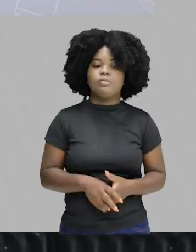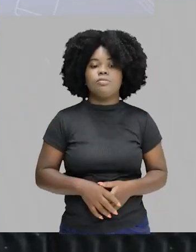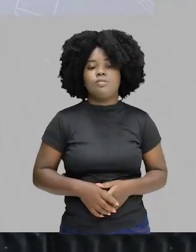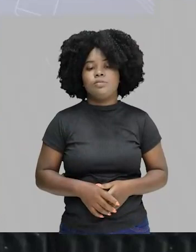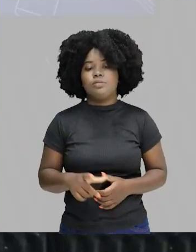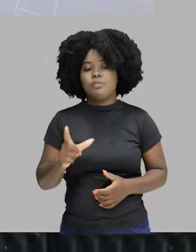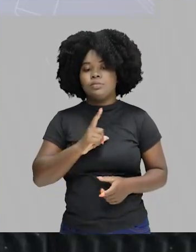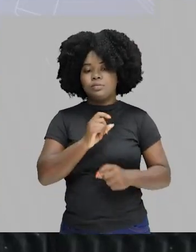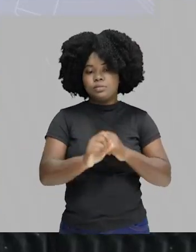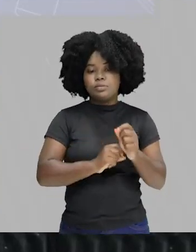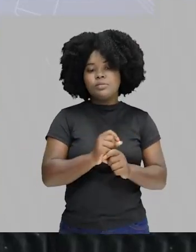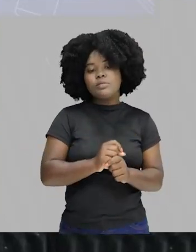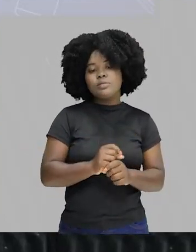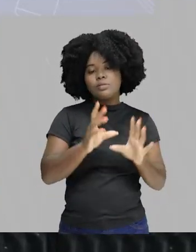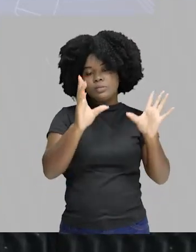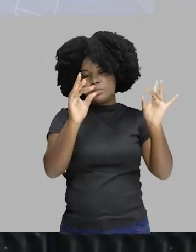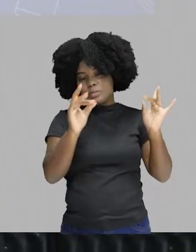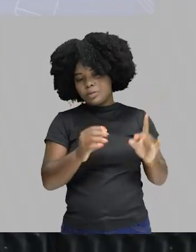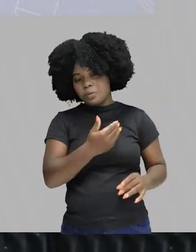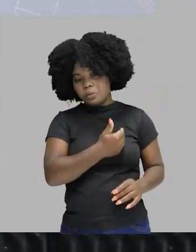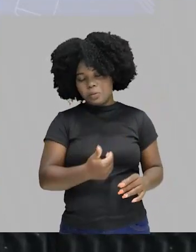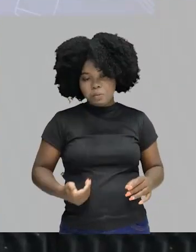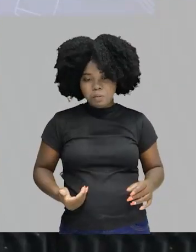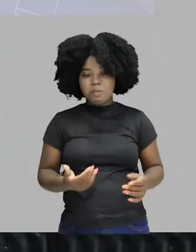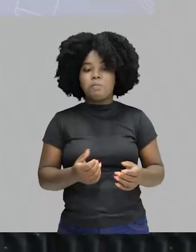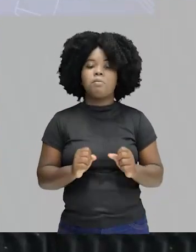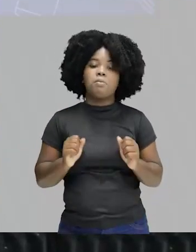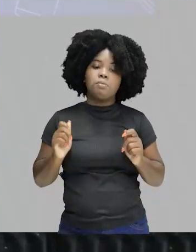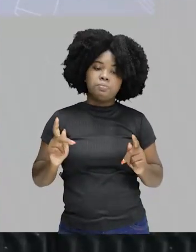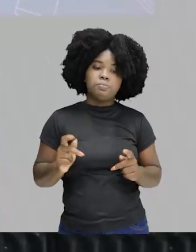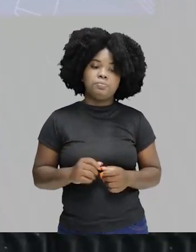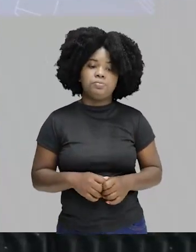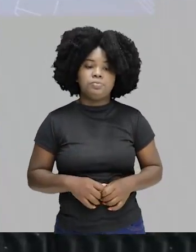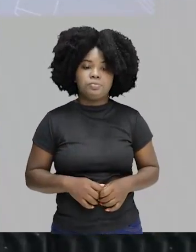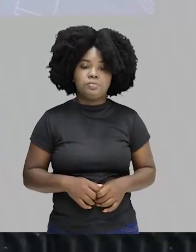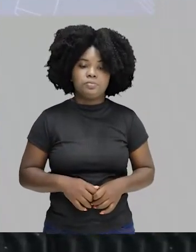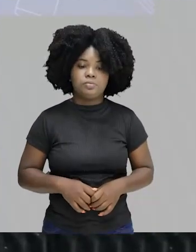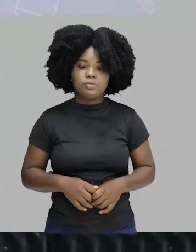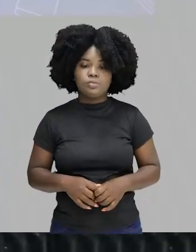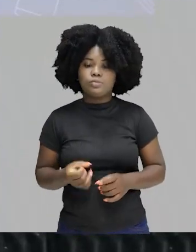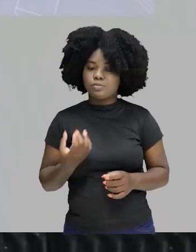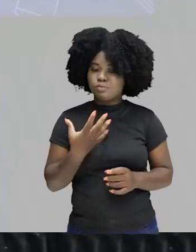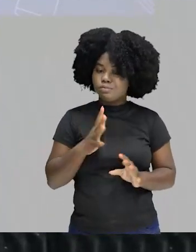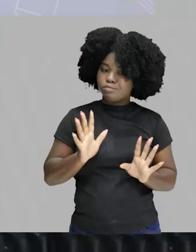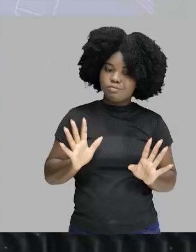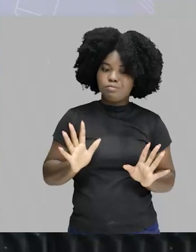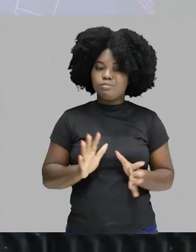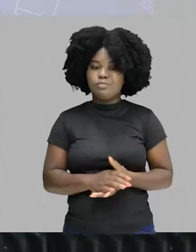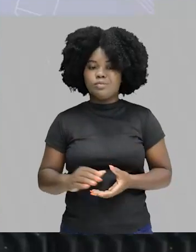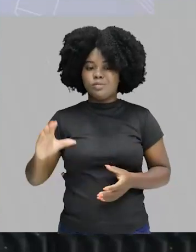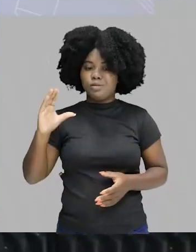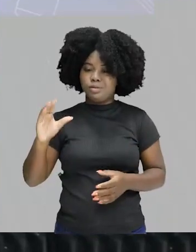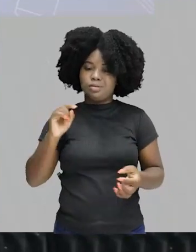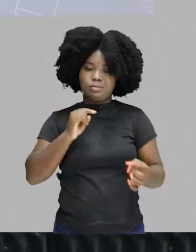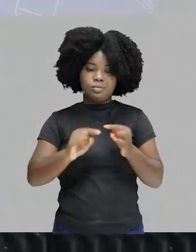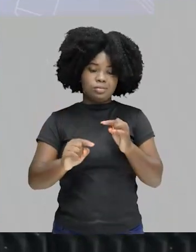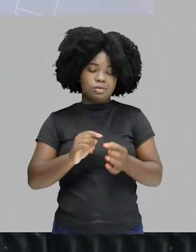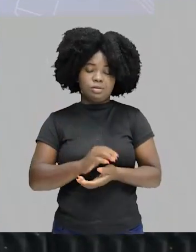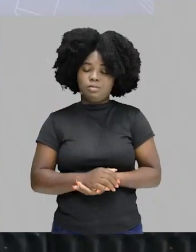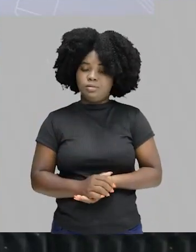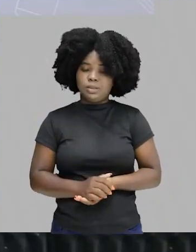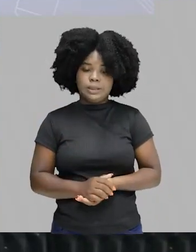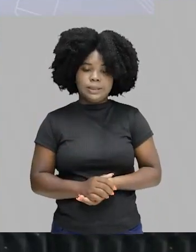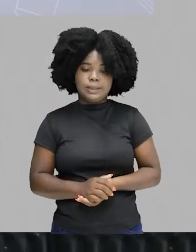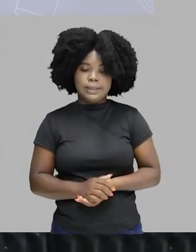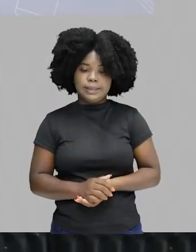governos. Então, a oligarquia já é uma espécie de degeneração, é muito legal. Portanto, o nome degenerado já está trazendo para a gente